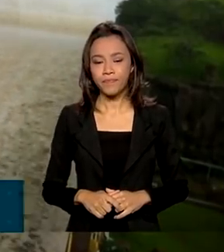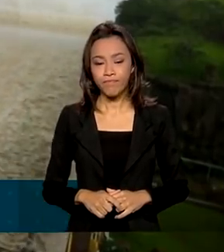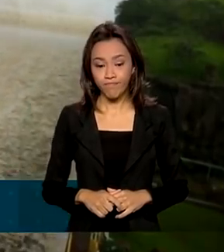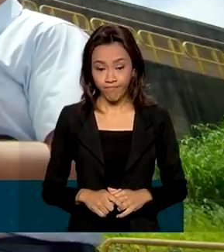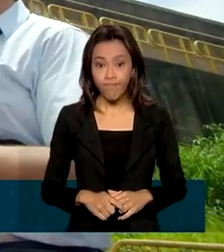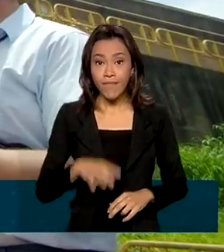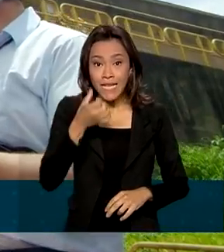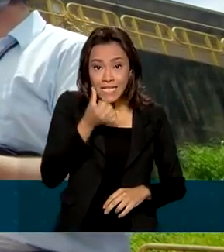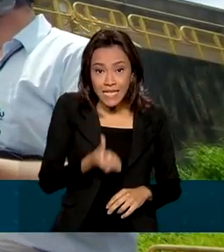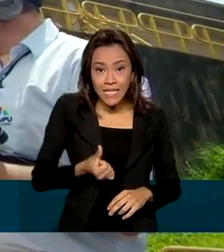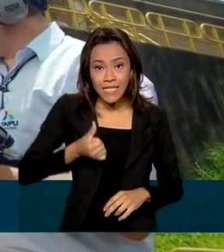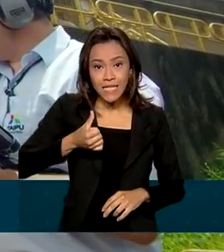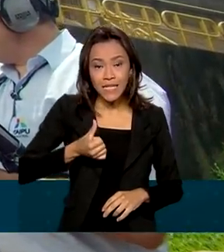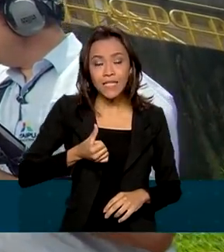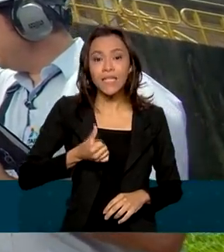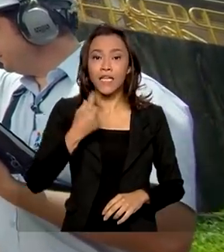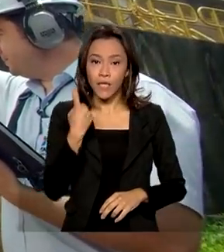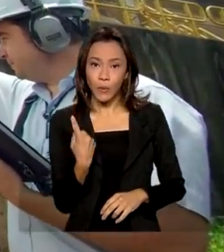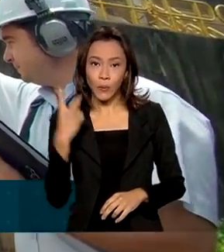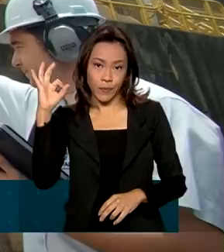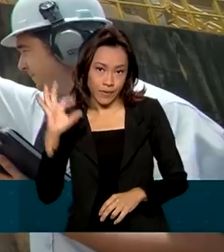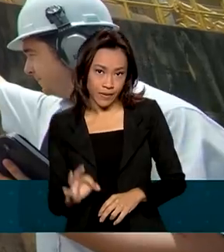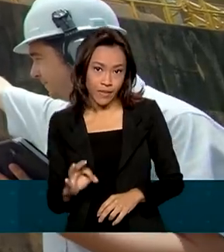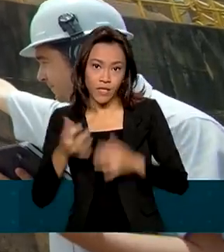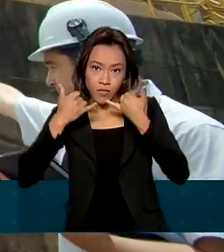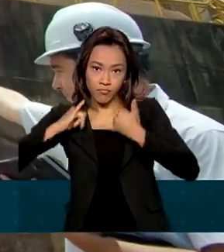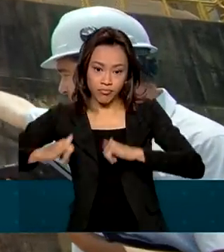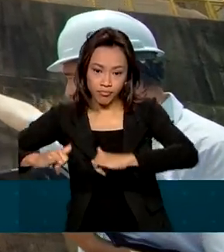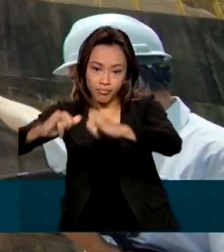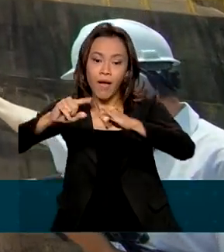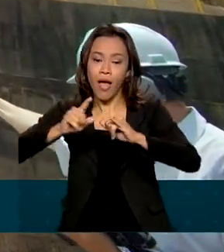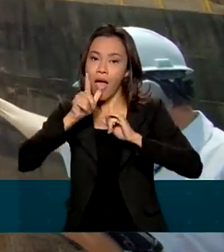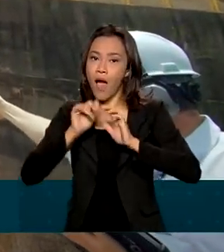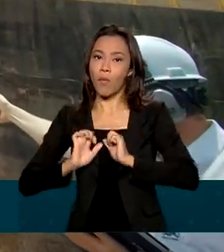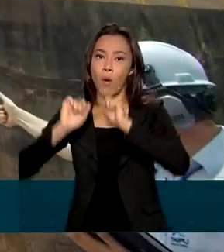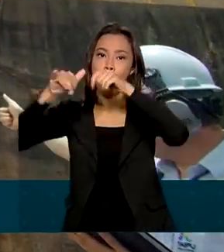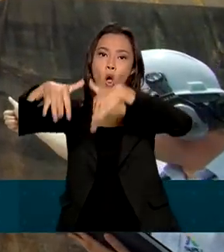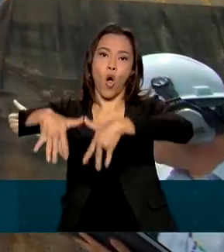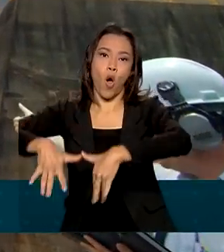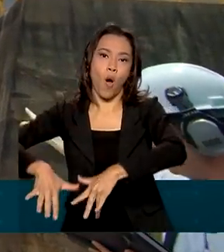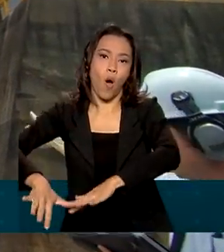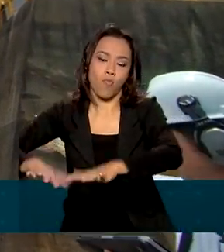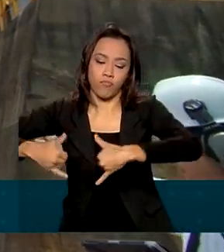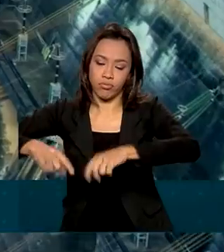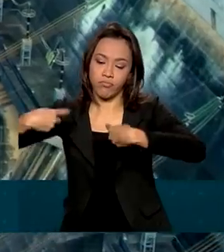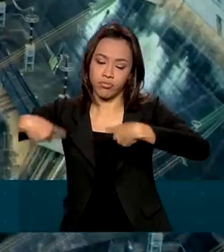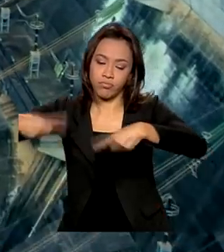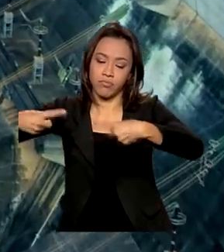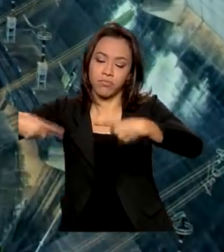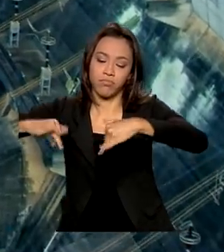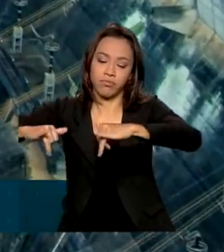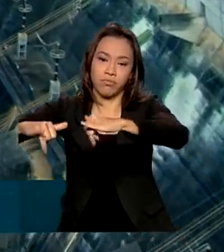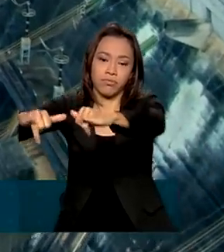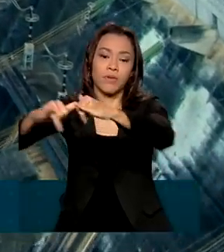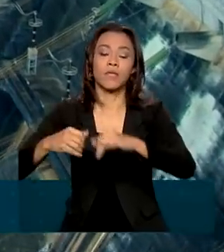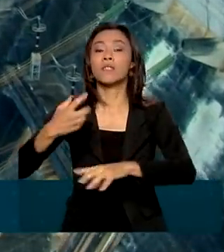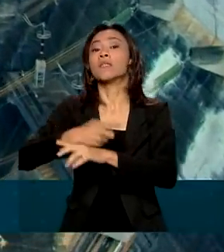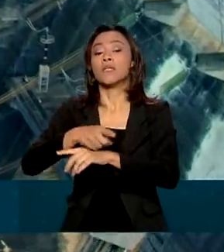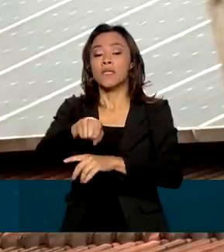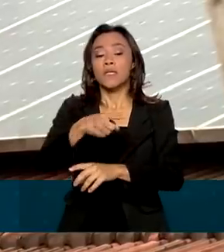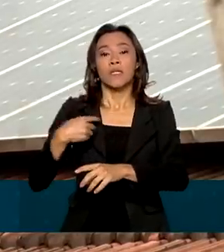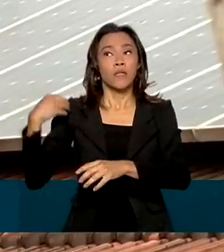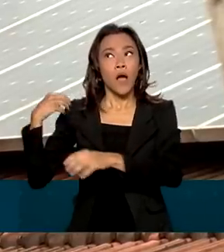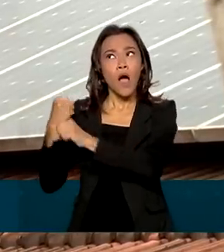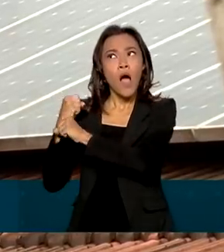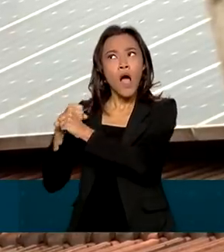61% da energia utilizada no Brasil é gerada pelas hidrelétricas. Nos últimos anos, o governo federal e a iniciativa privada